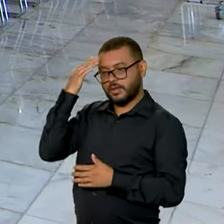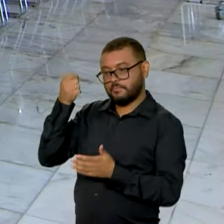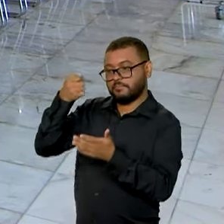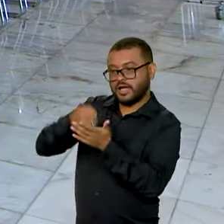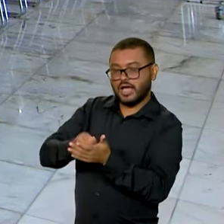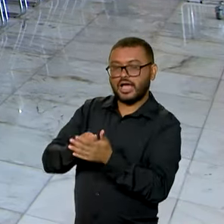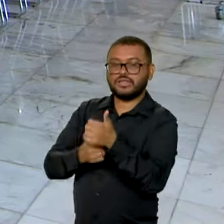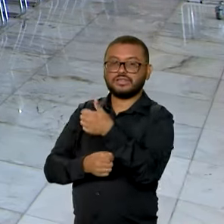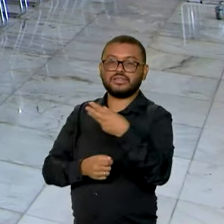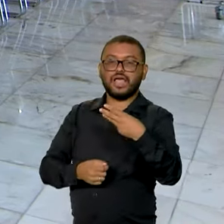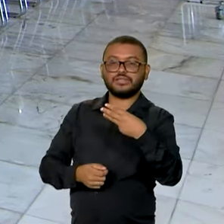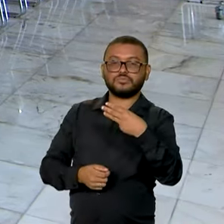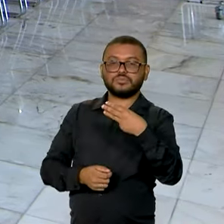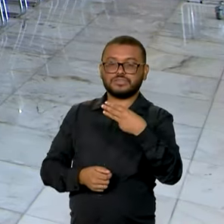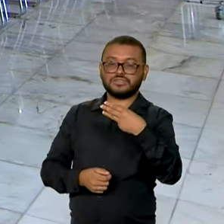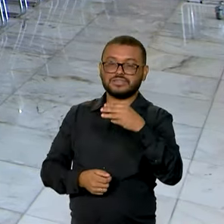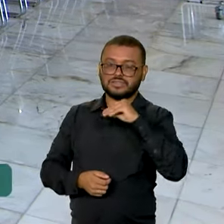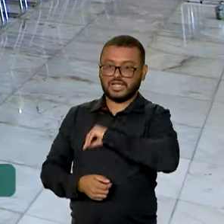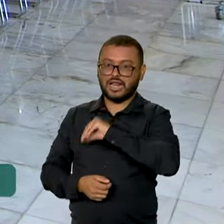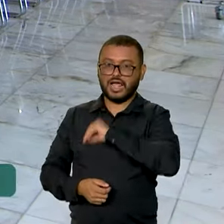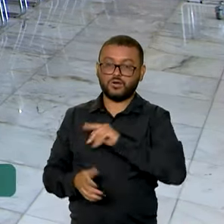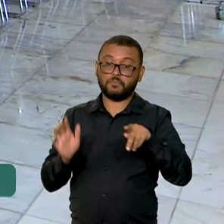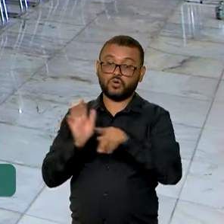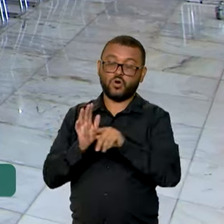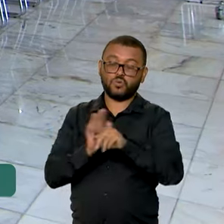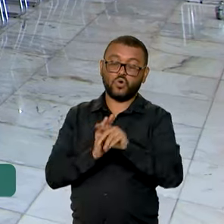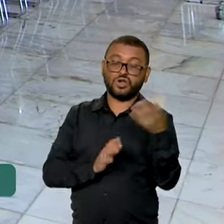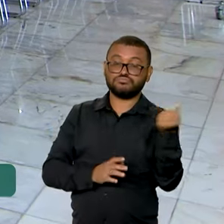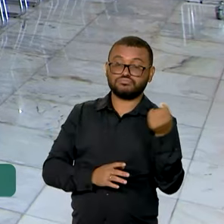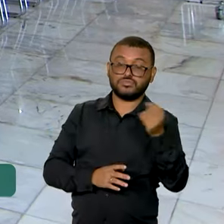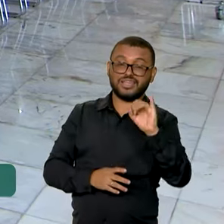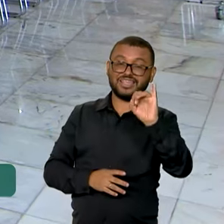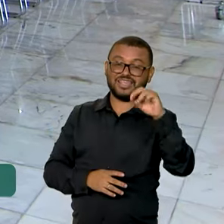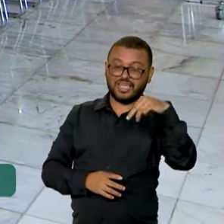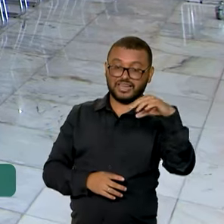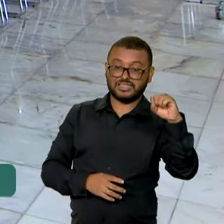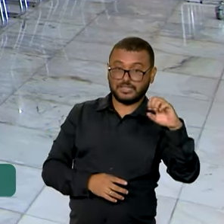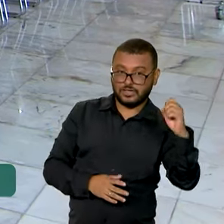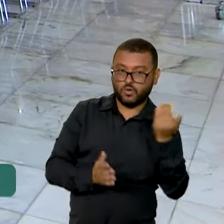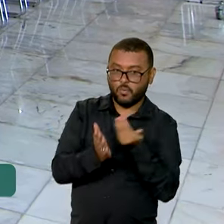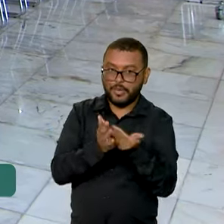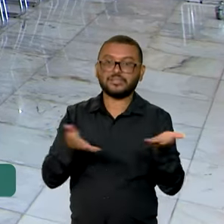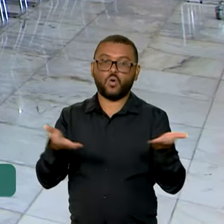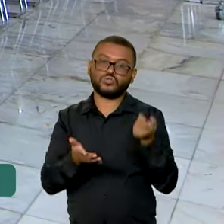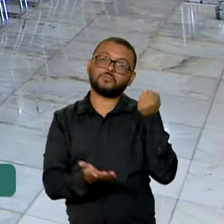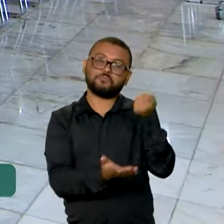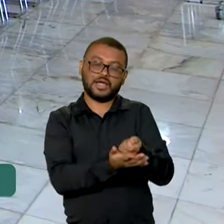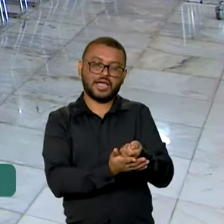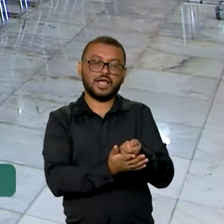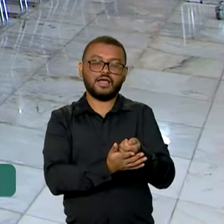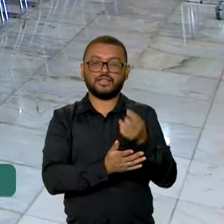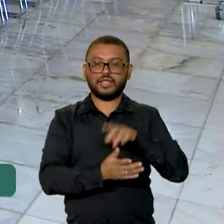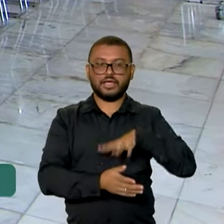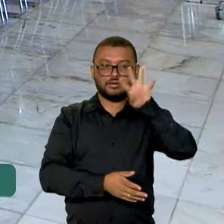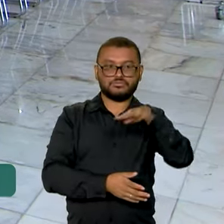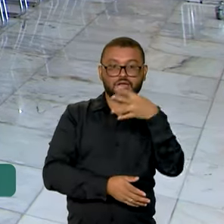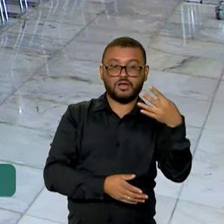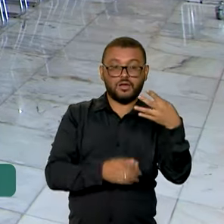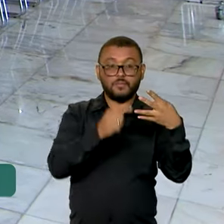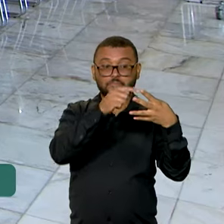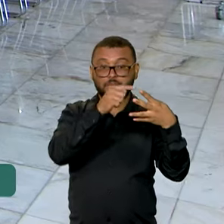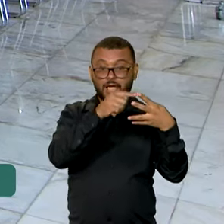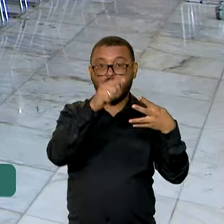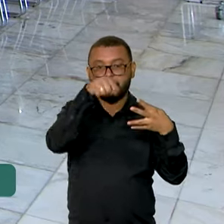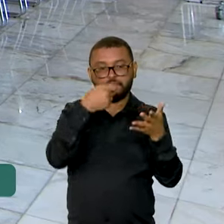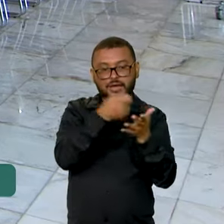13º salário aos beneficiários do INSS, pagamento que começa hoje. Essa primeira parcela do abono